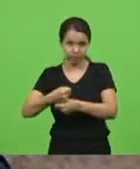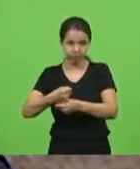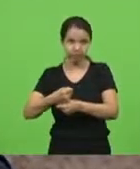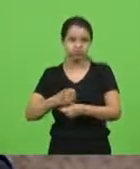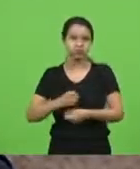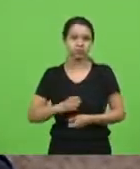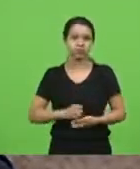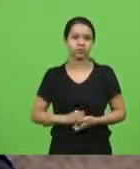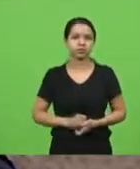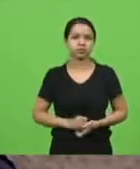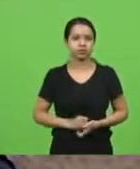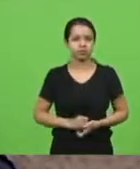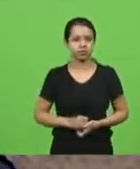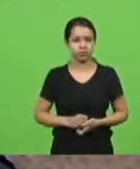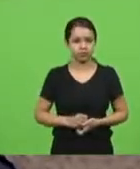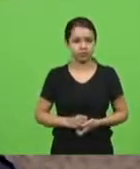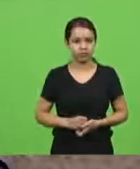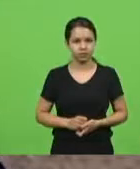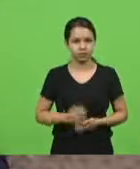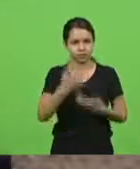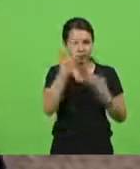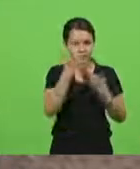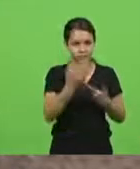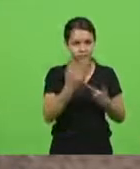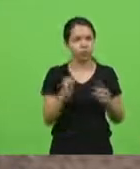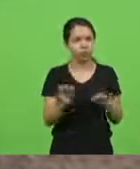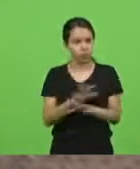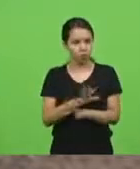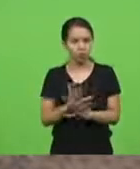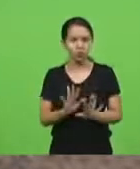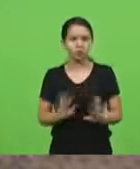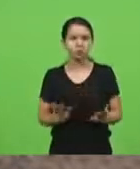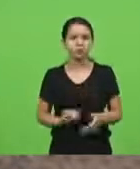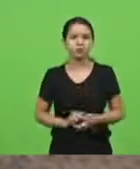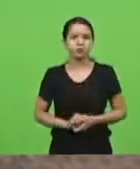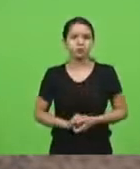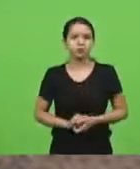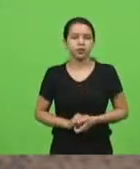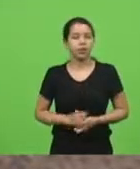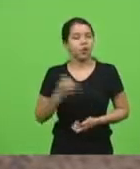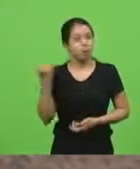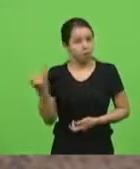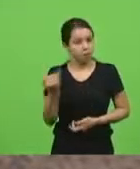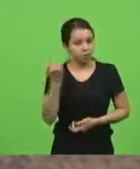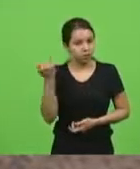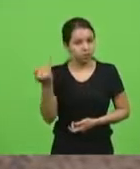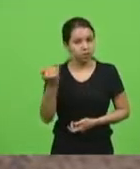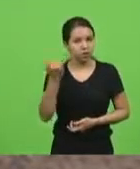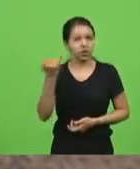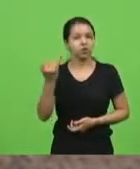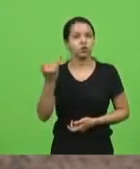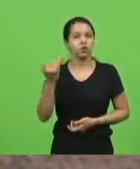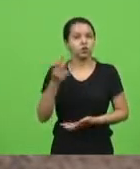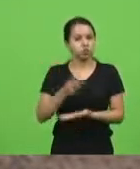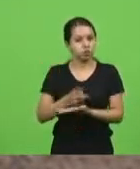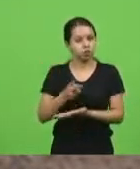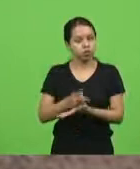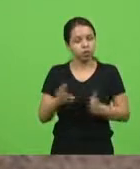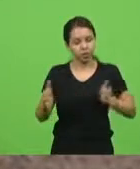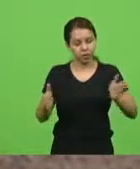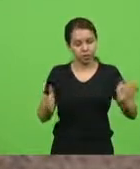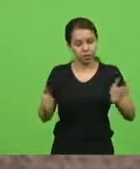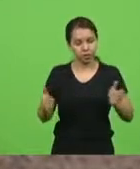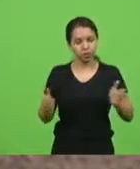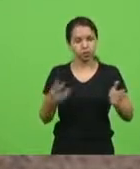Mais 30 segundos, deputados. Obrigado, senhor presidente. Só para concluir, então é imprescindível a manutenção do período de dois anos para alienação